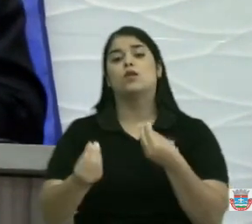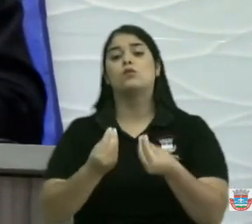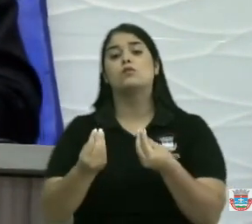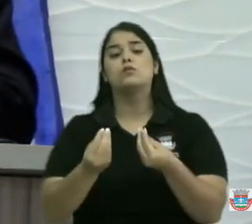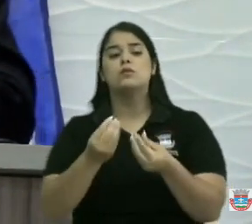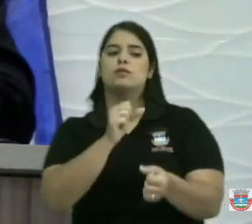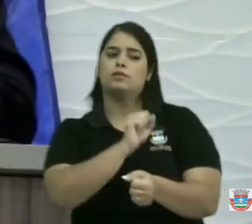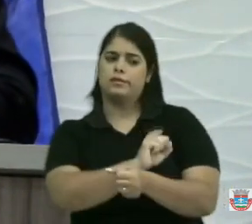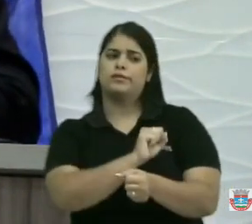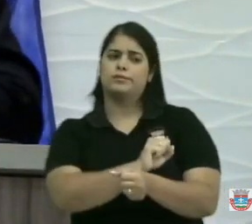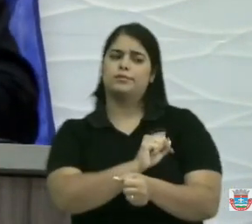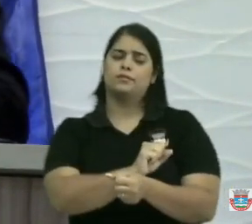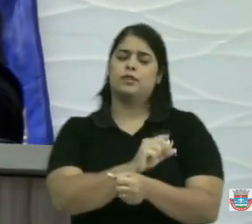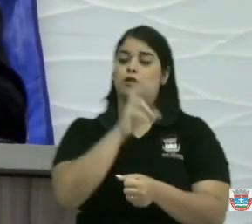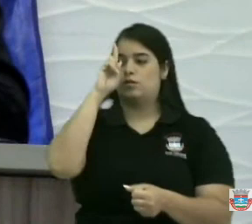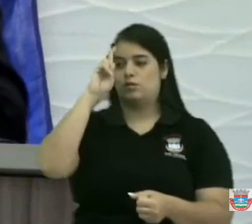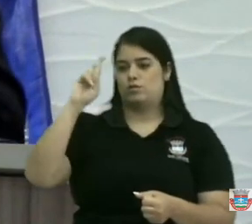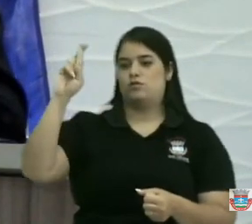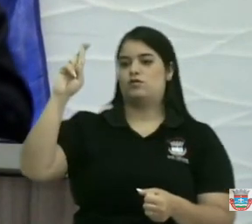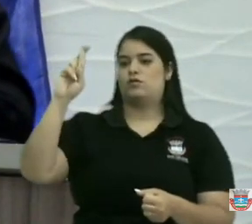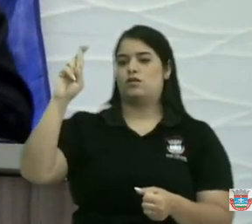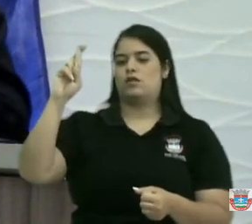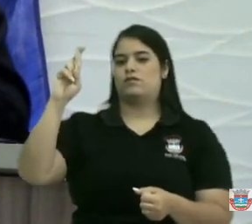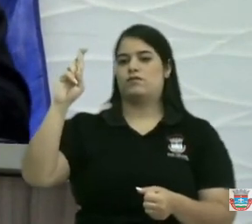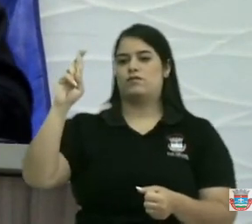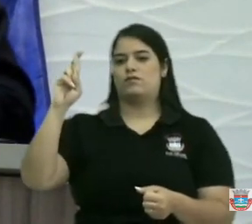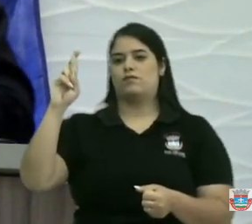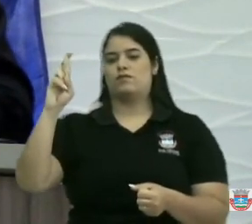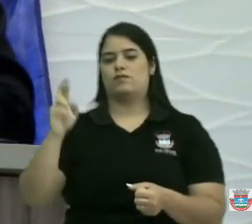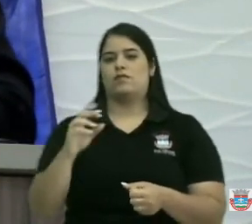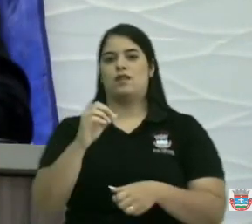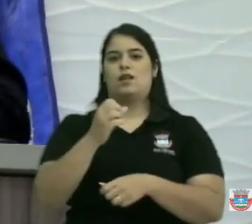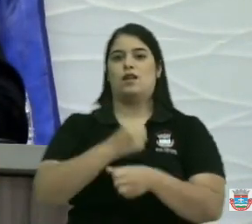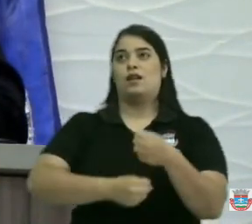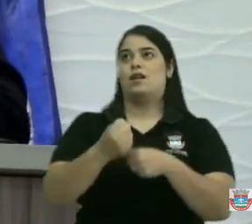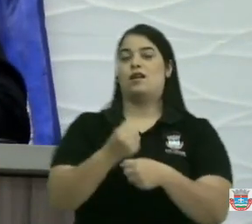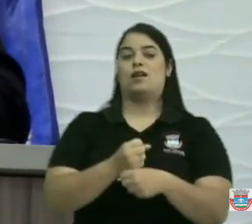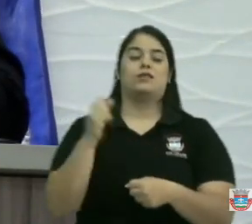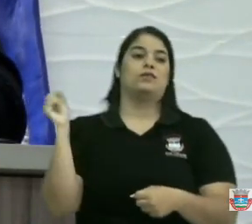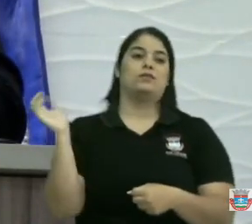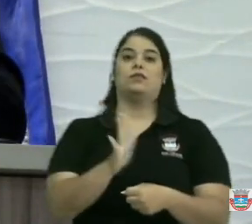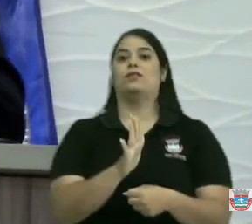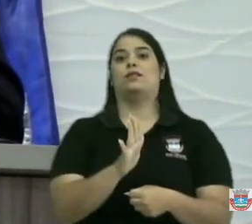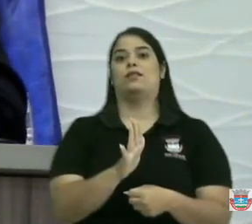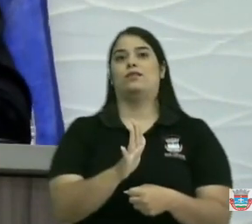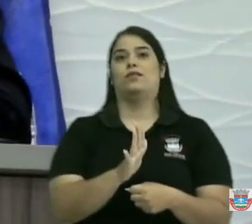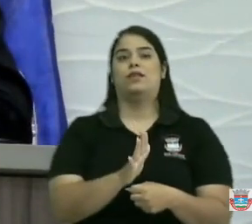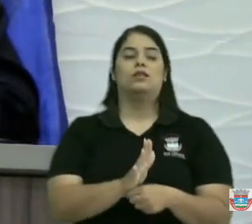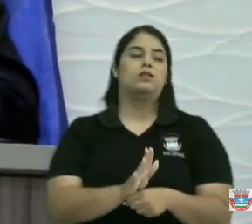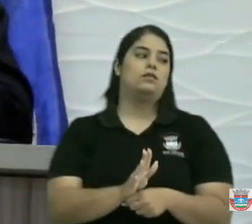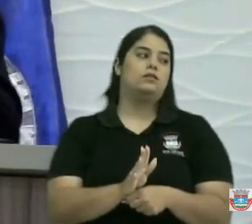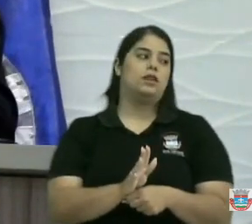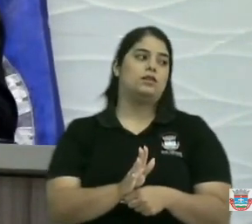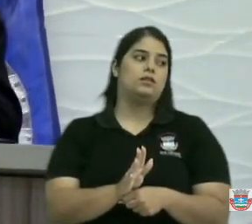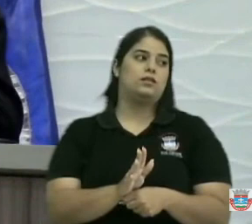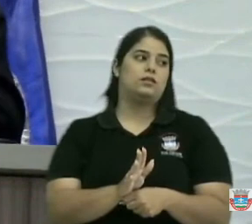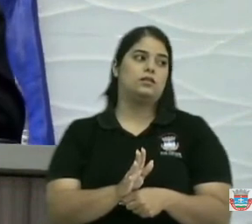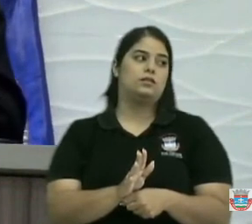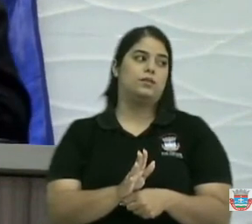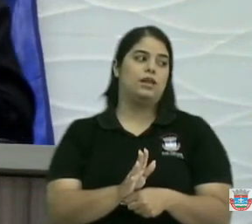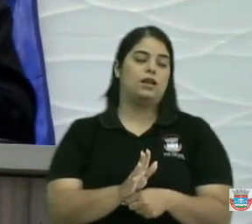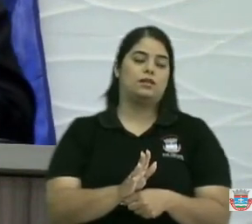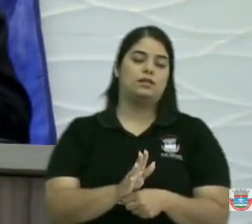situação tanto fala o ano do milagre para o ano pode ser que abra aí o bloco cirúrgico porque é ano de